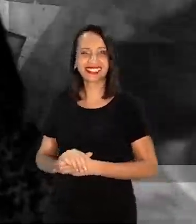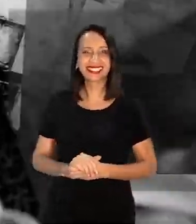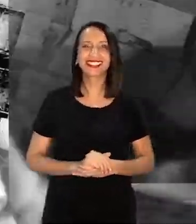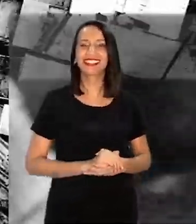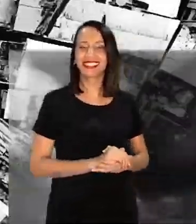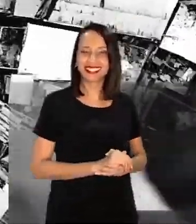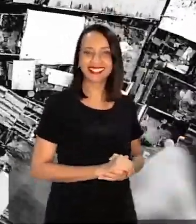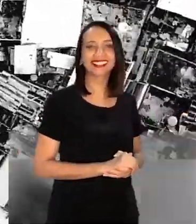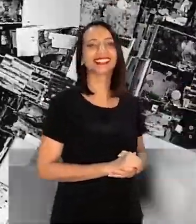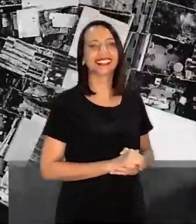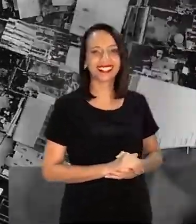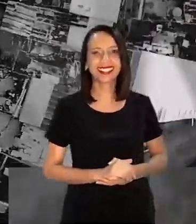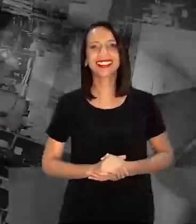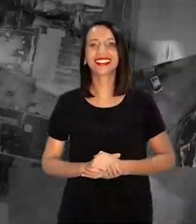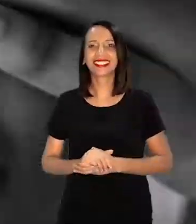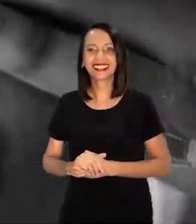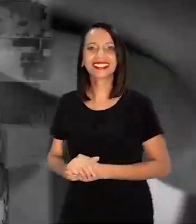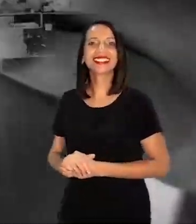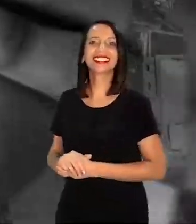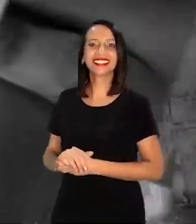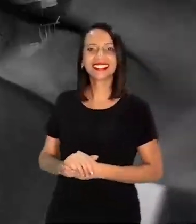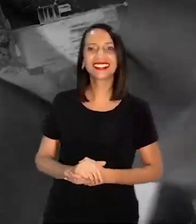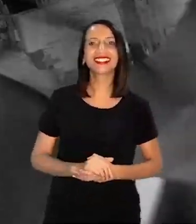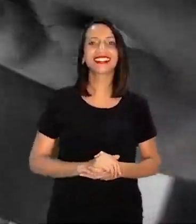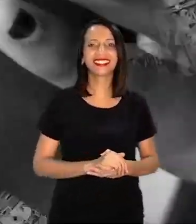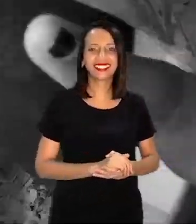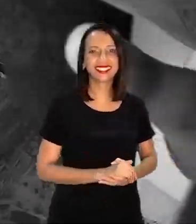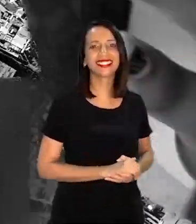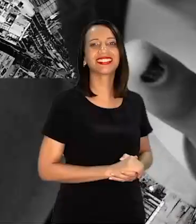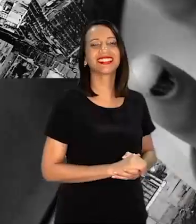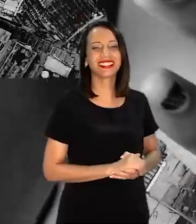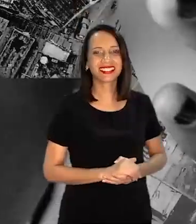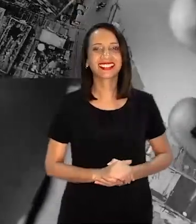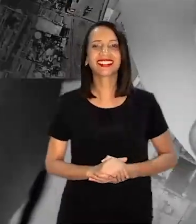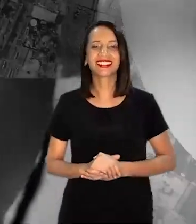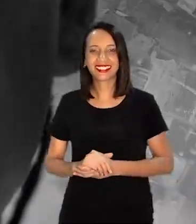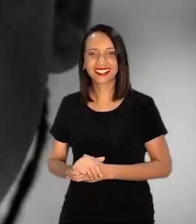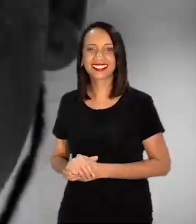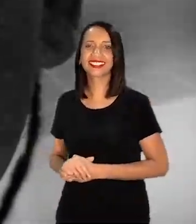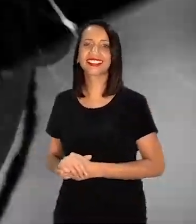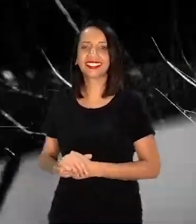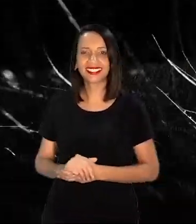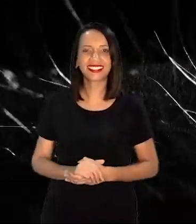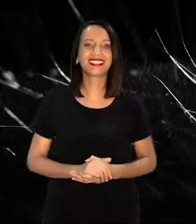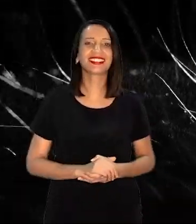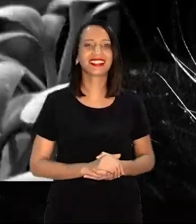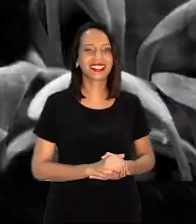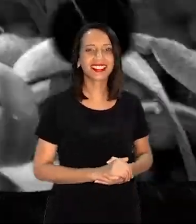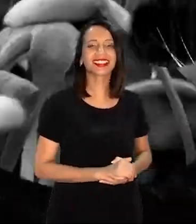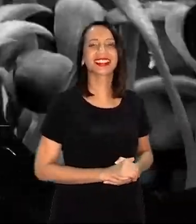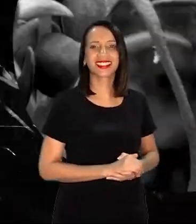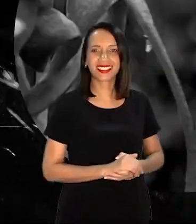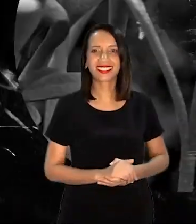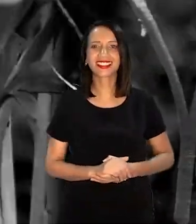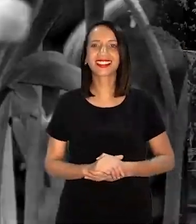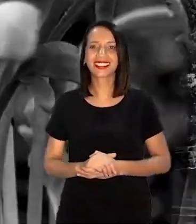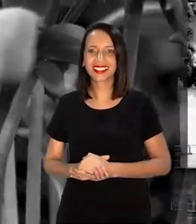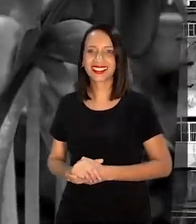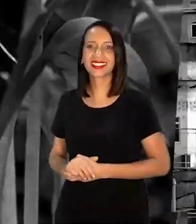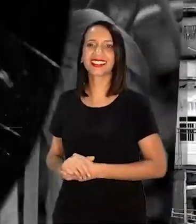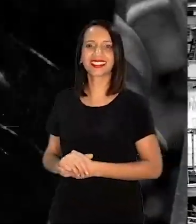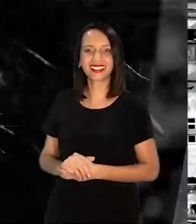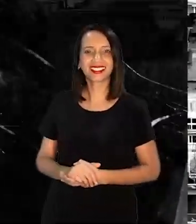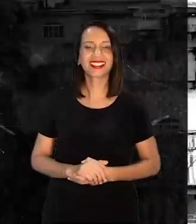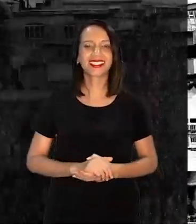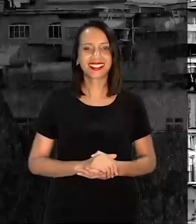um olho se abrindo Dez mãos unidas Vista aérea de uma cidade Mãos destapam os olhos de uma jovem negra que nos olha séria Flores desabrocham